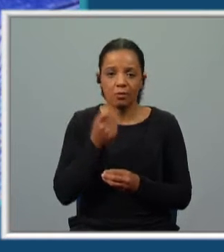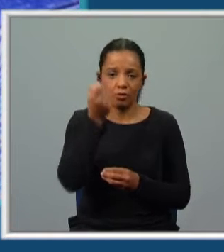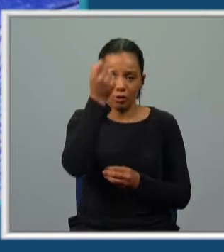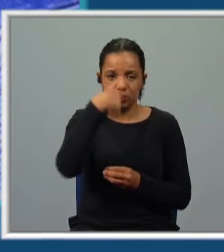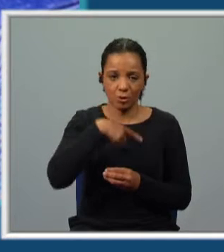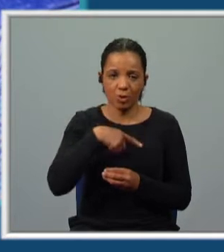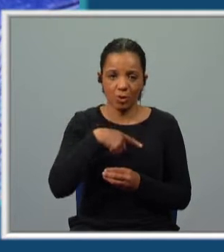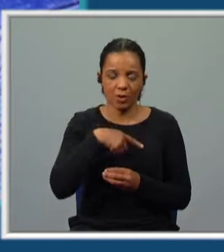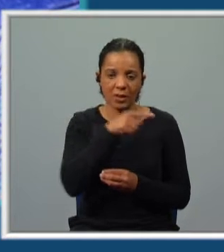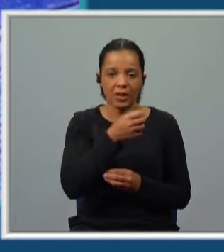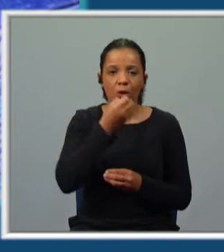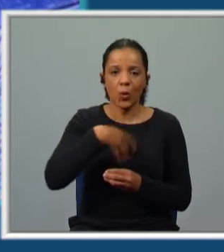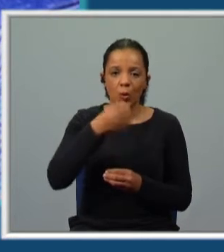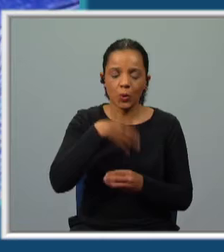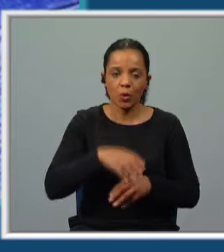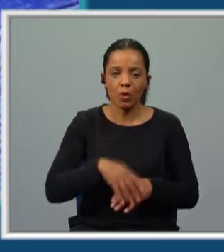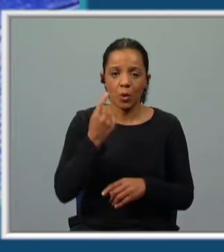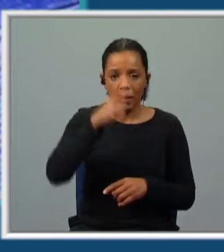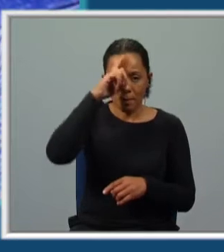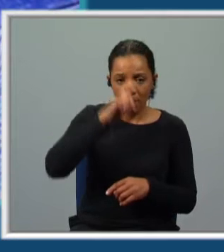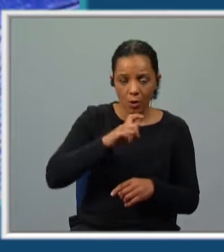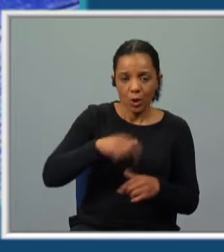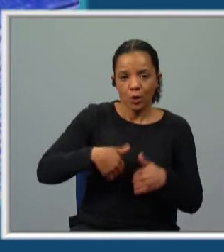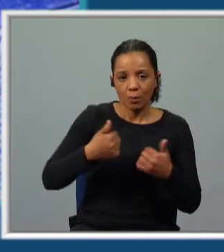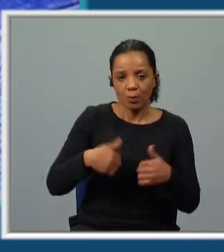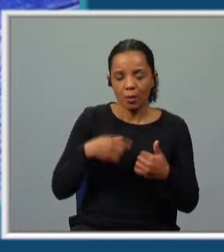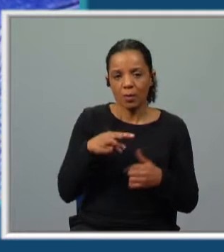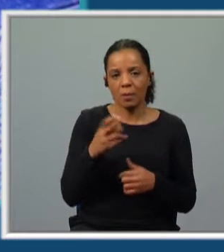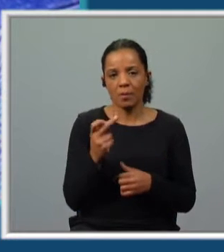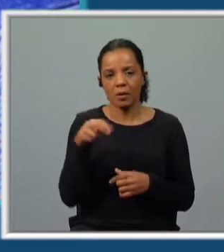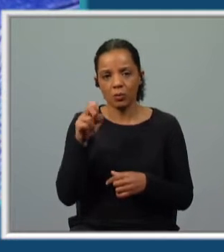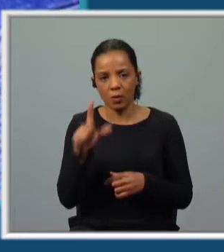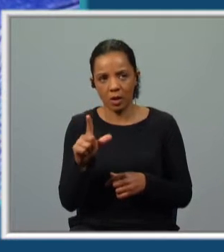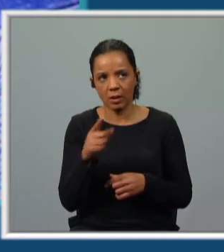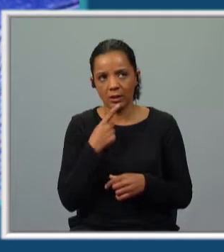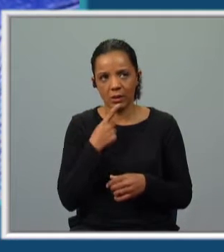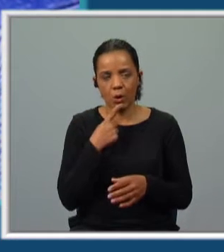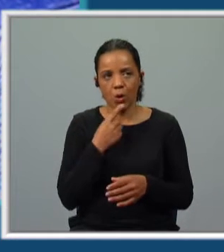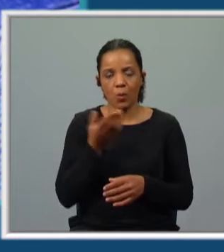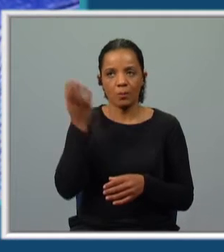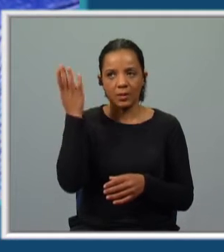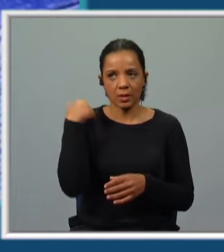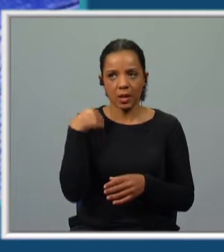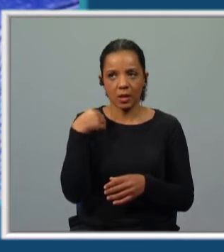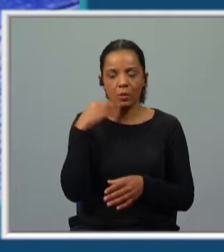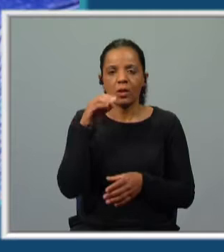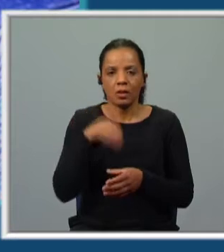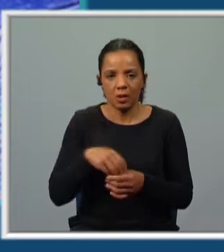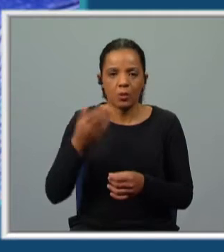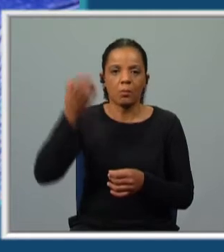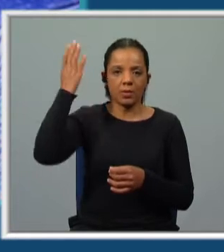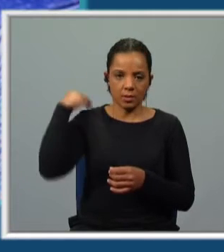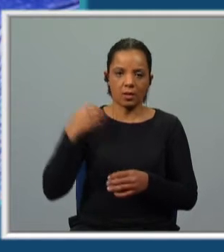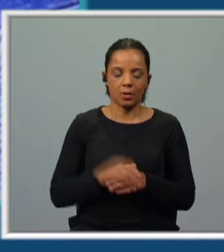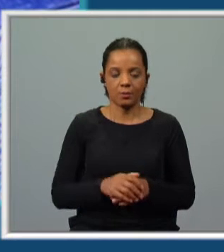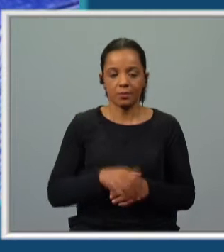história que Manuel lhe contou. Portanto, uma memória do próprio Manuel. O tal passado dentro do passado. A história de Manuel